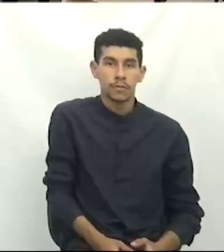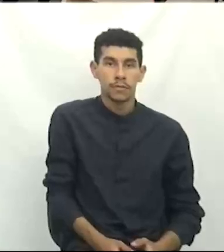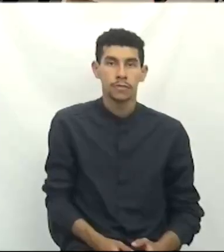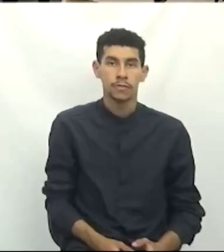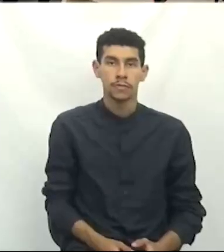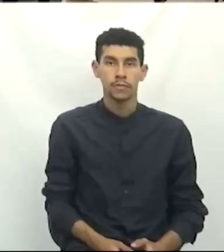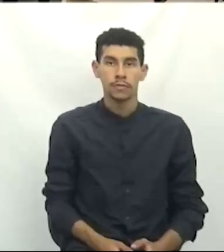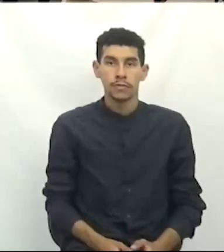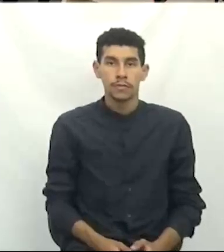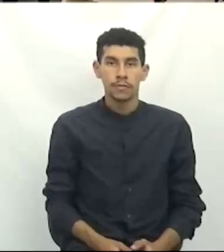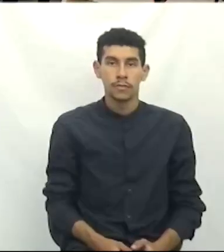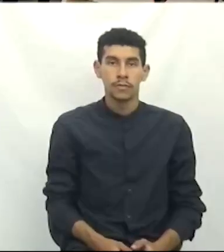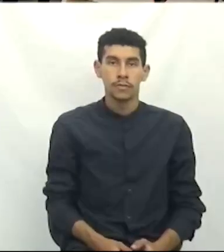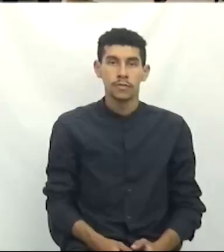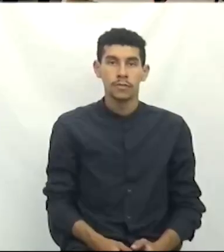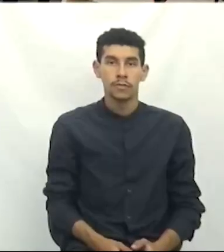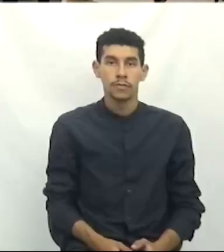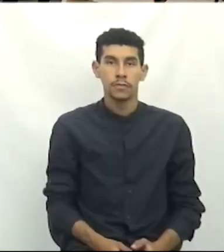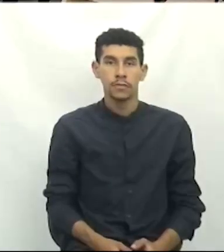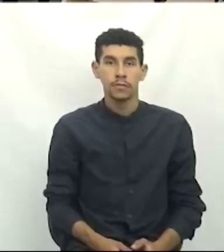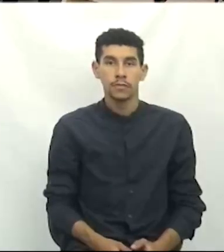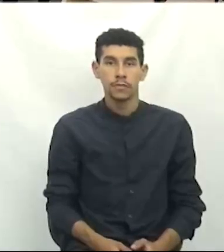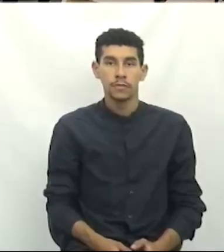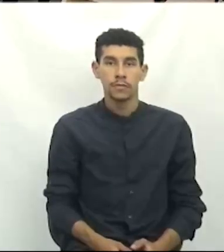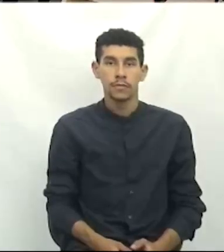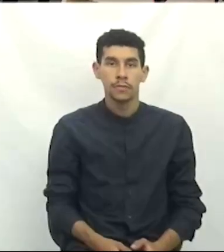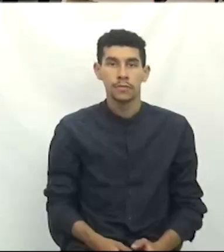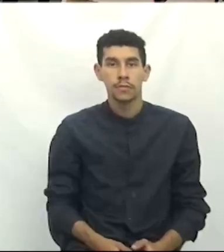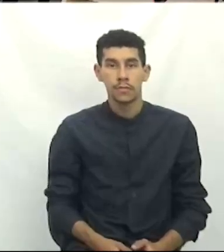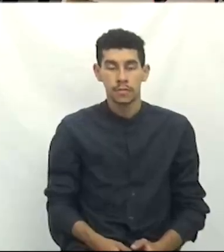Por isso que eu me perdi aqui na hora que estava pensando nisso.